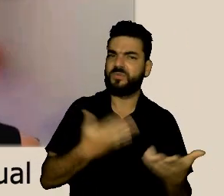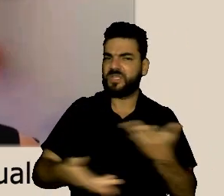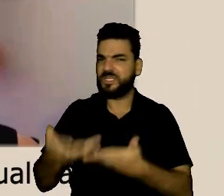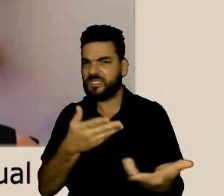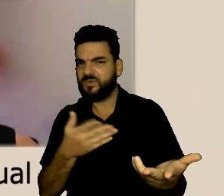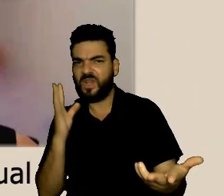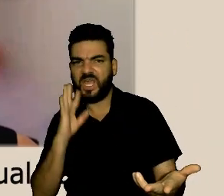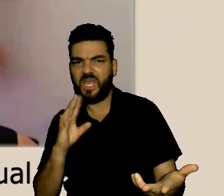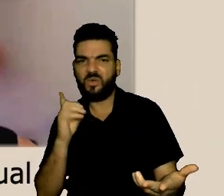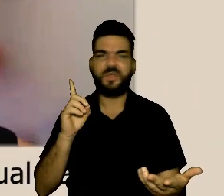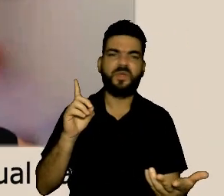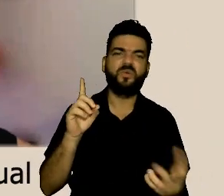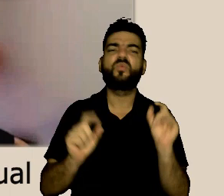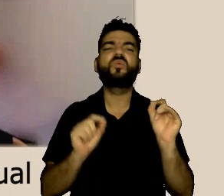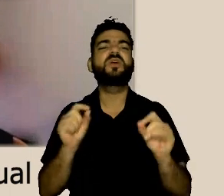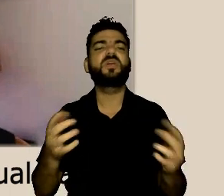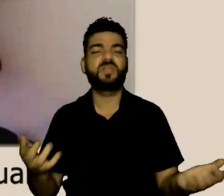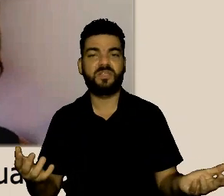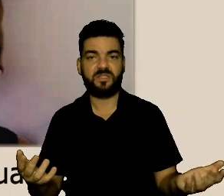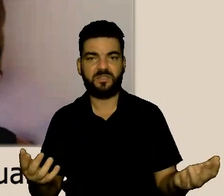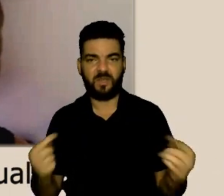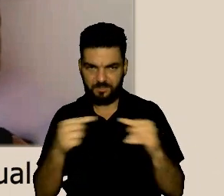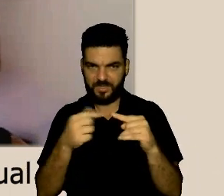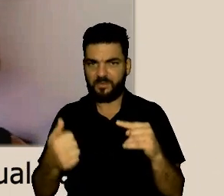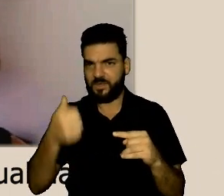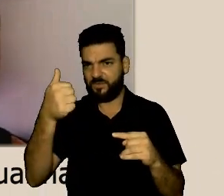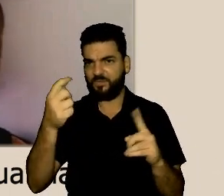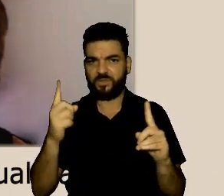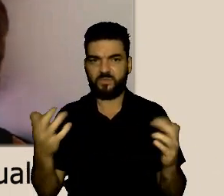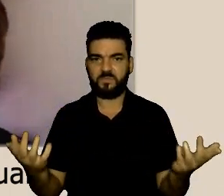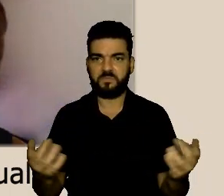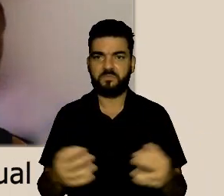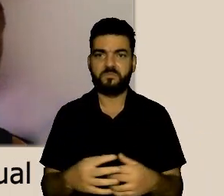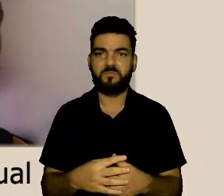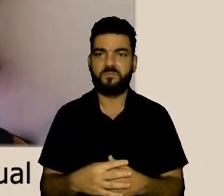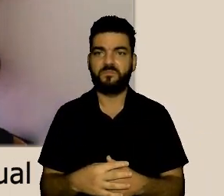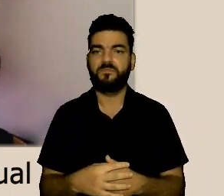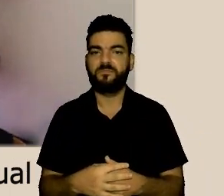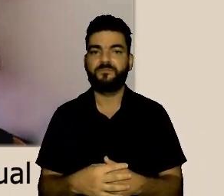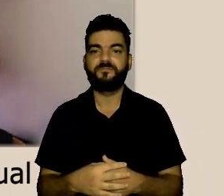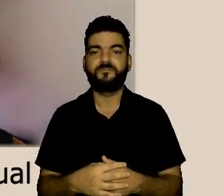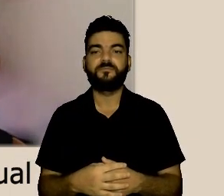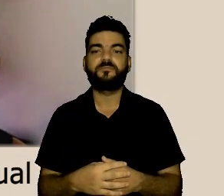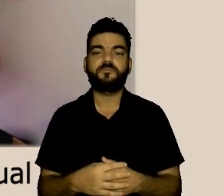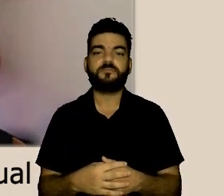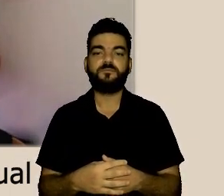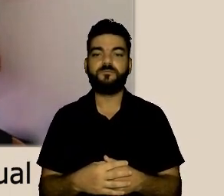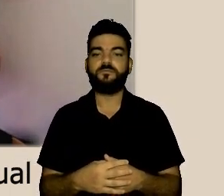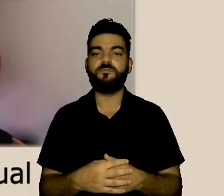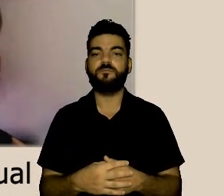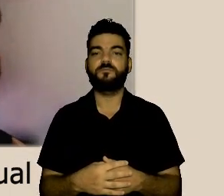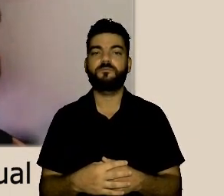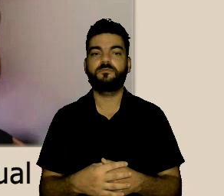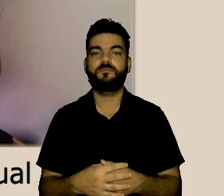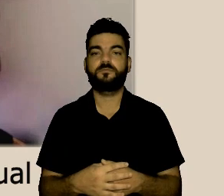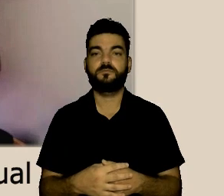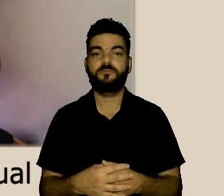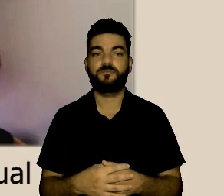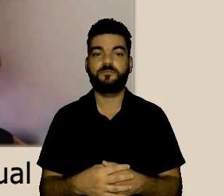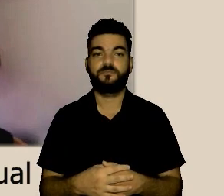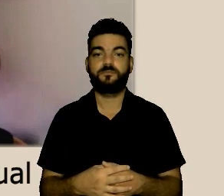Jocely o que é que ela acha se foi discutida essa questão de mediação para caso de assédio ou não